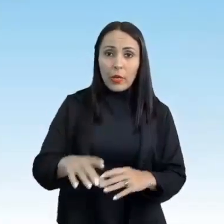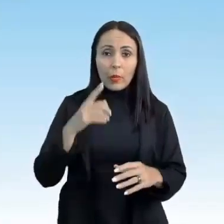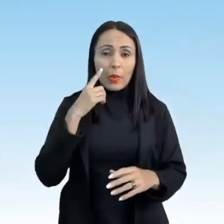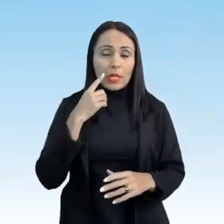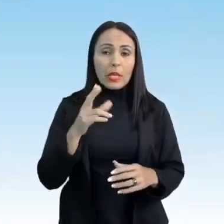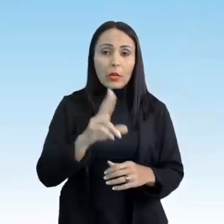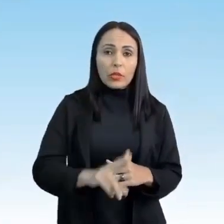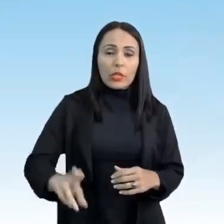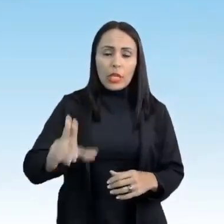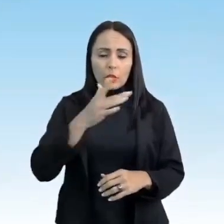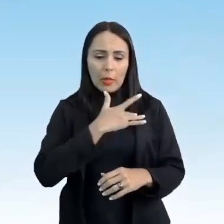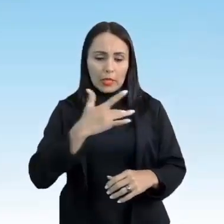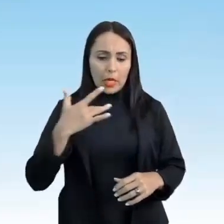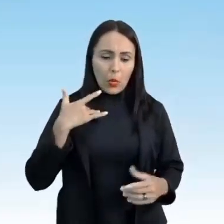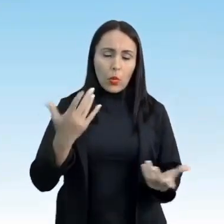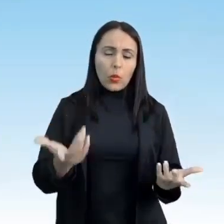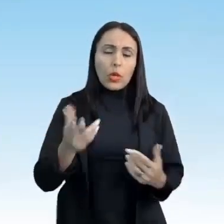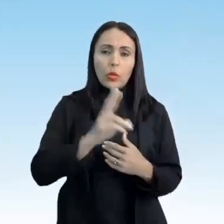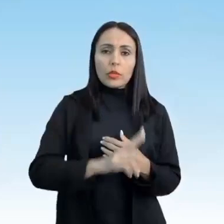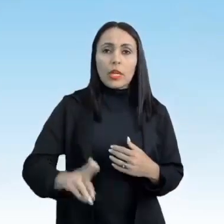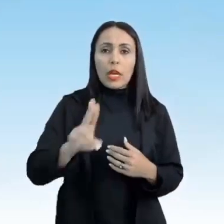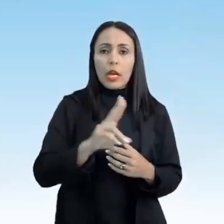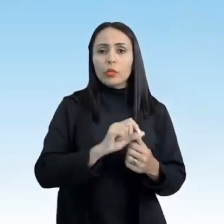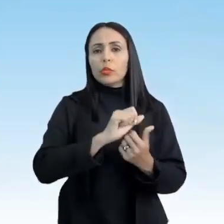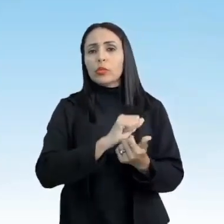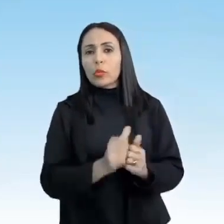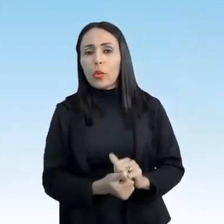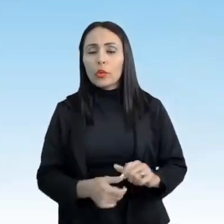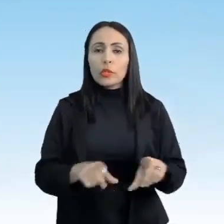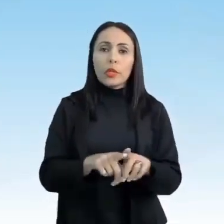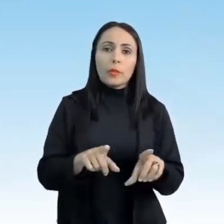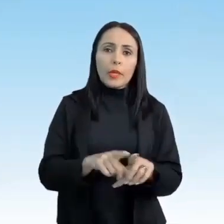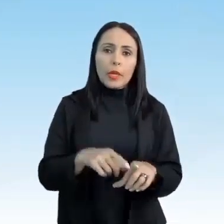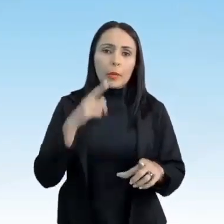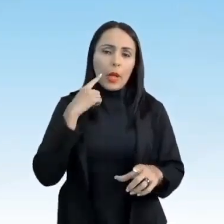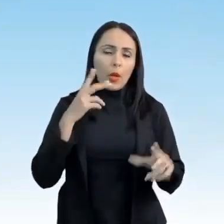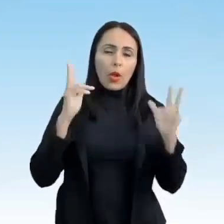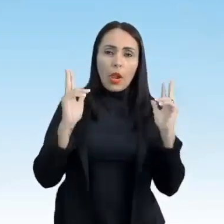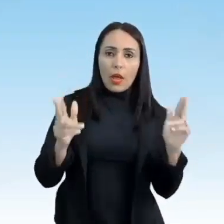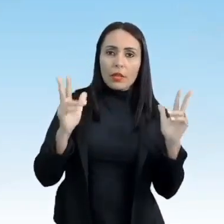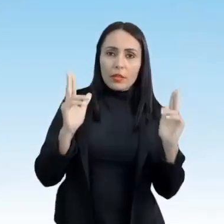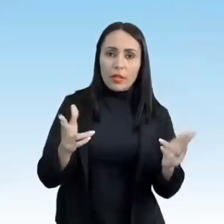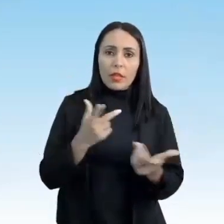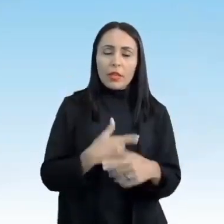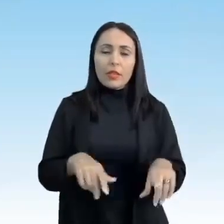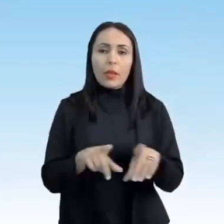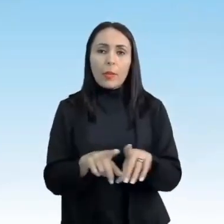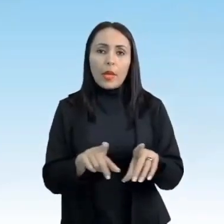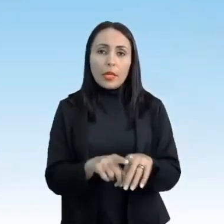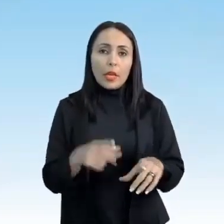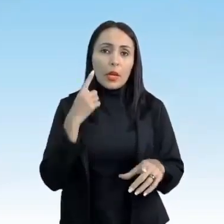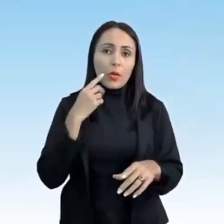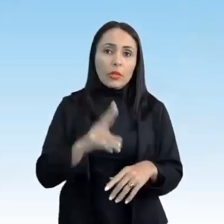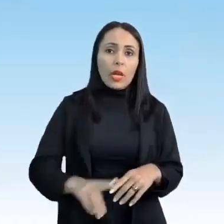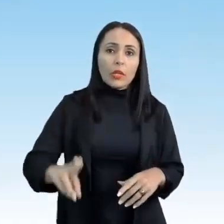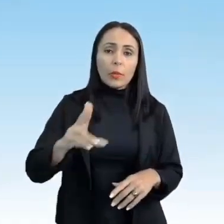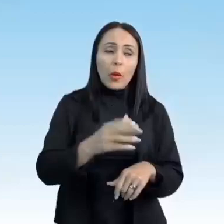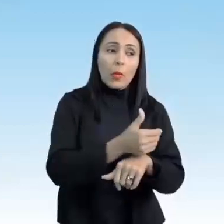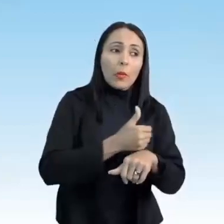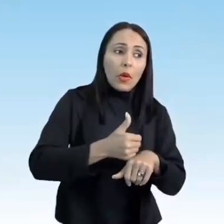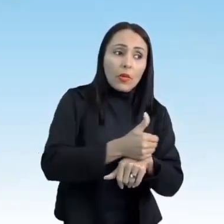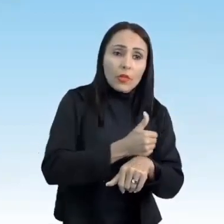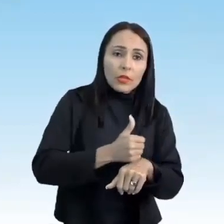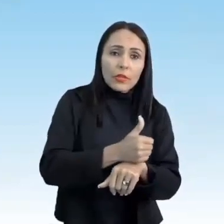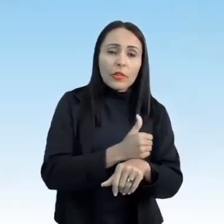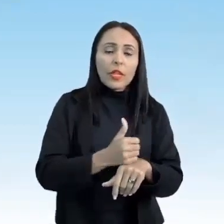é utilizado pra saúde, o esporte é utilizado pra o lazer, o esporte é utilizado pra o profissional, então